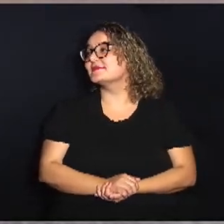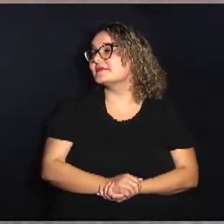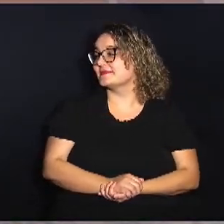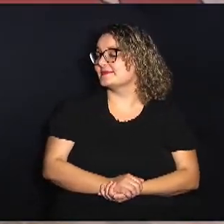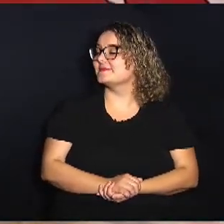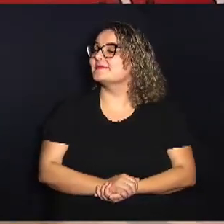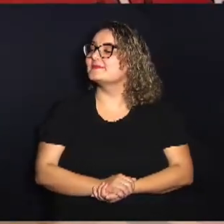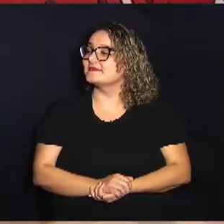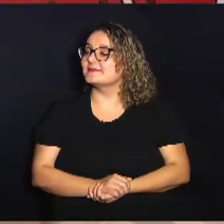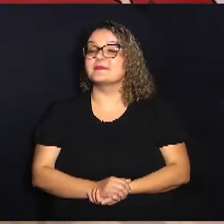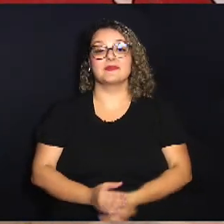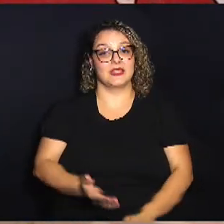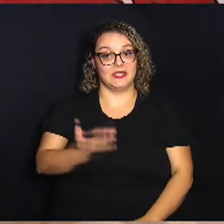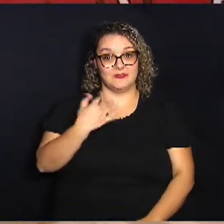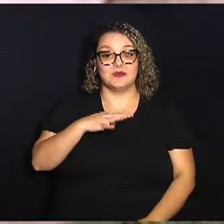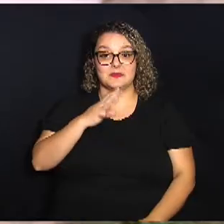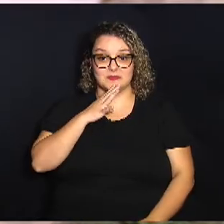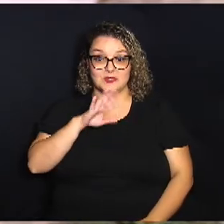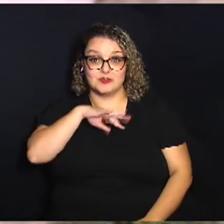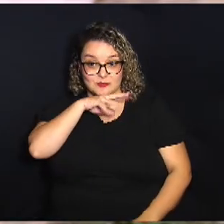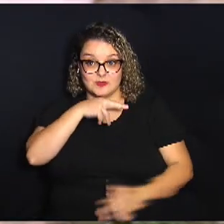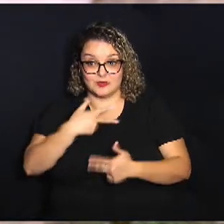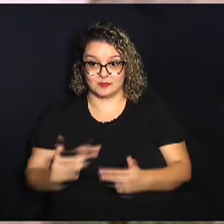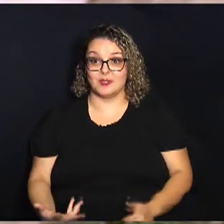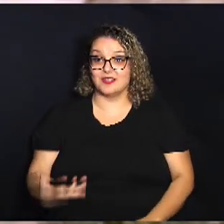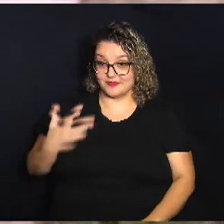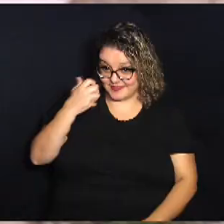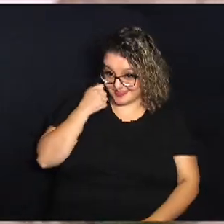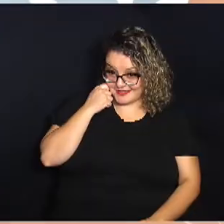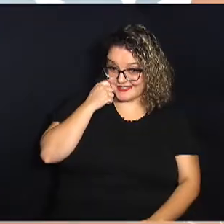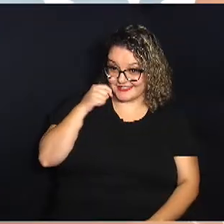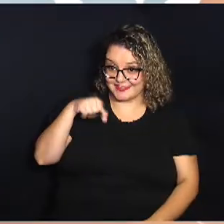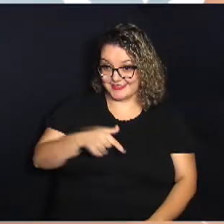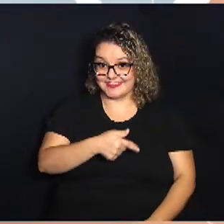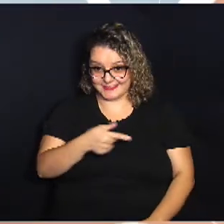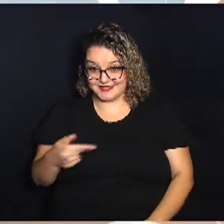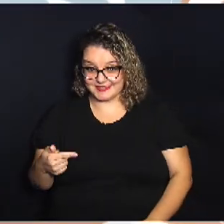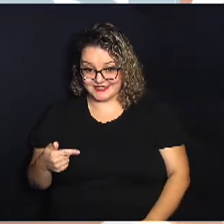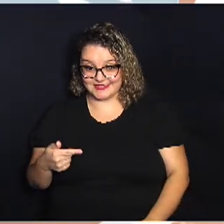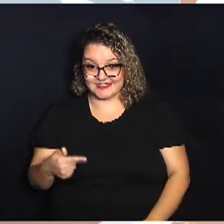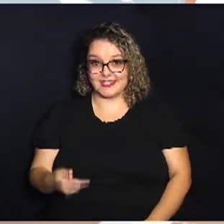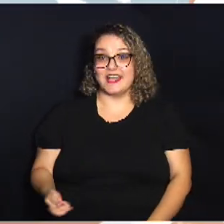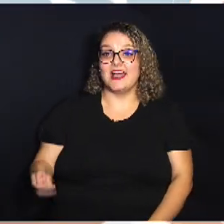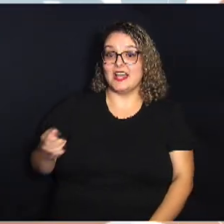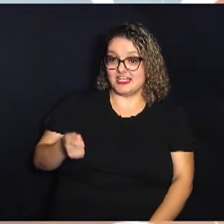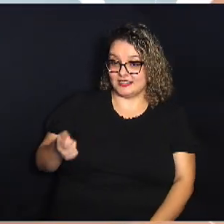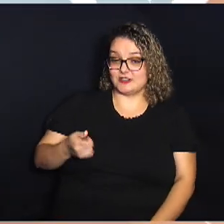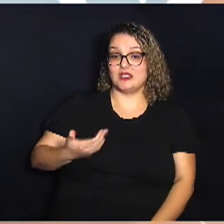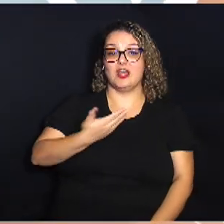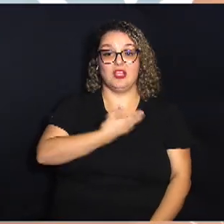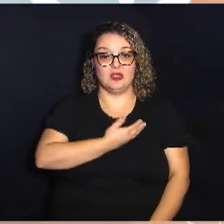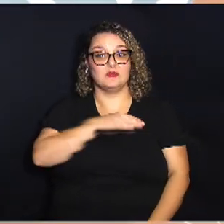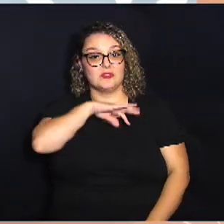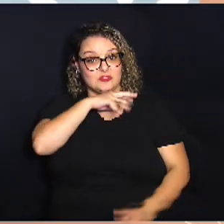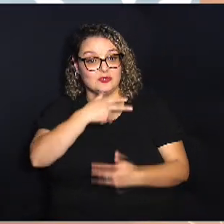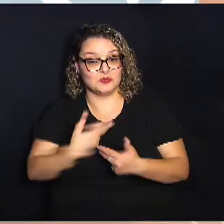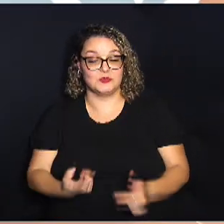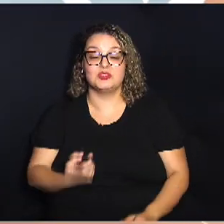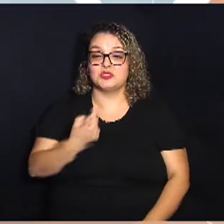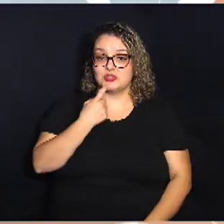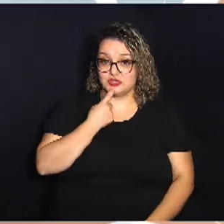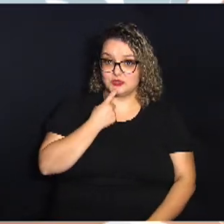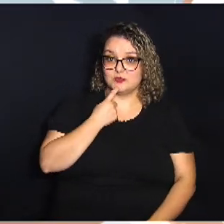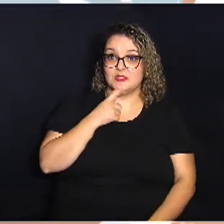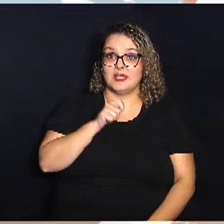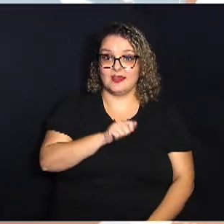vamos conhecer os bichinhos que estão para adoção nesta semana a Associação Amigos dos Animais de Campinas